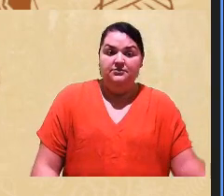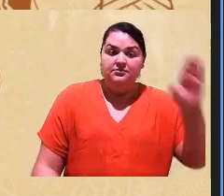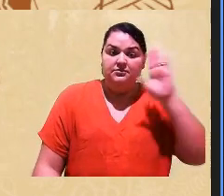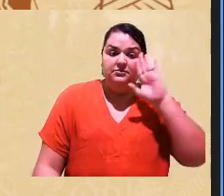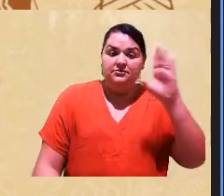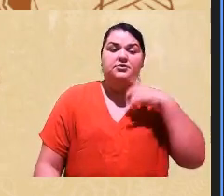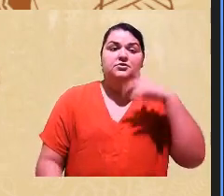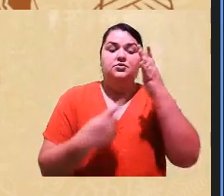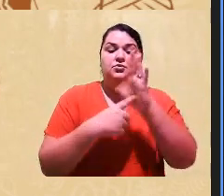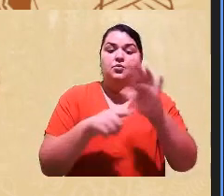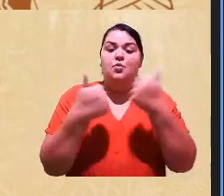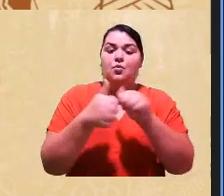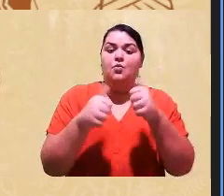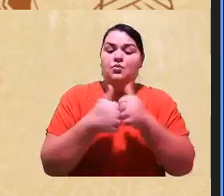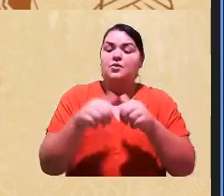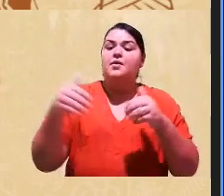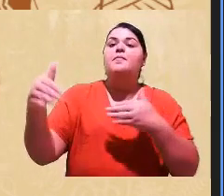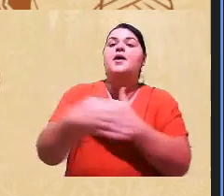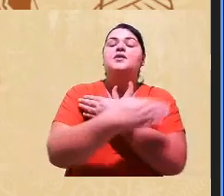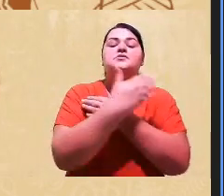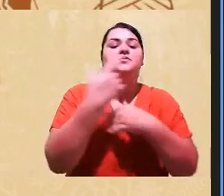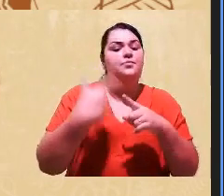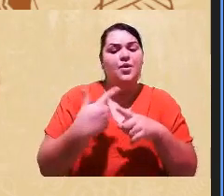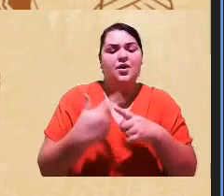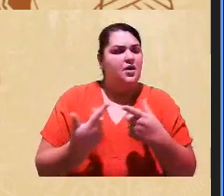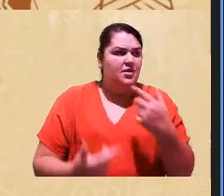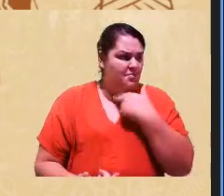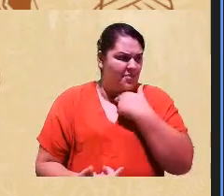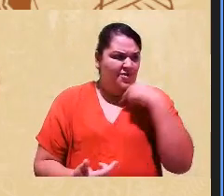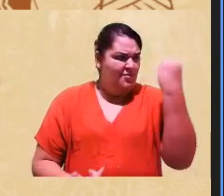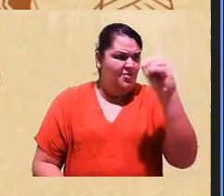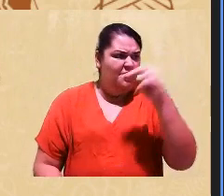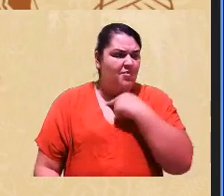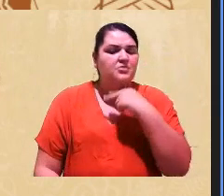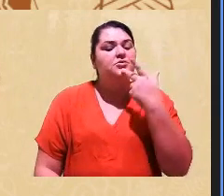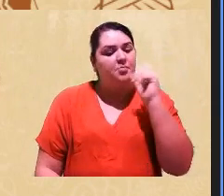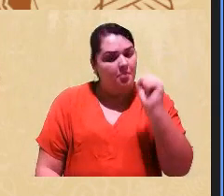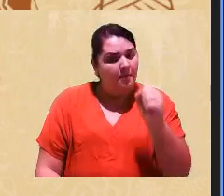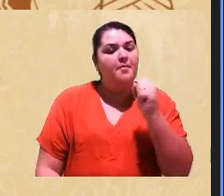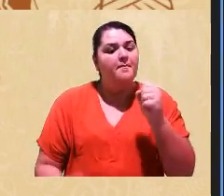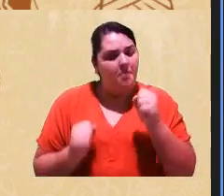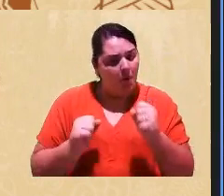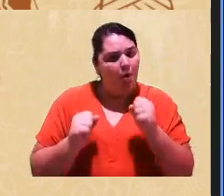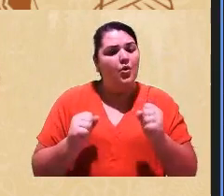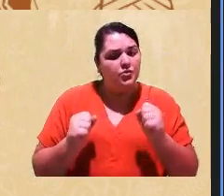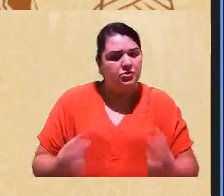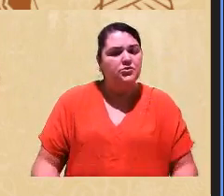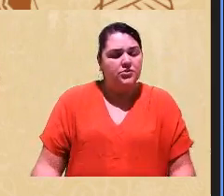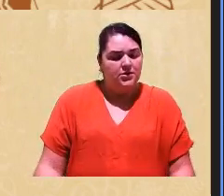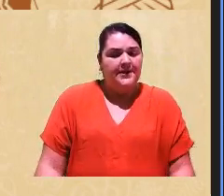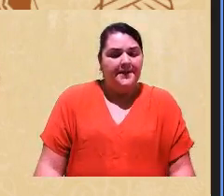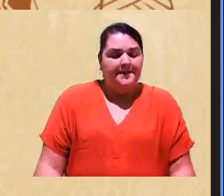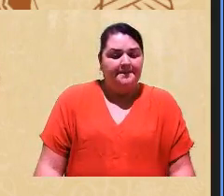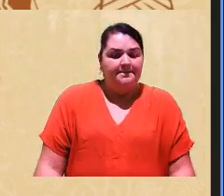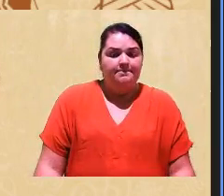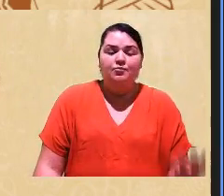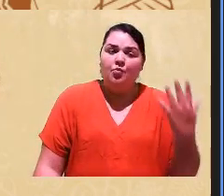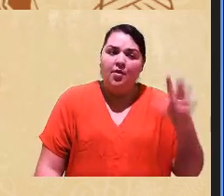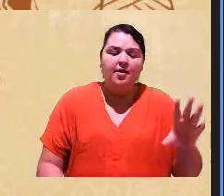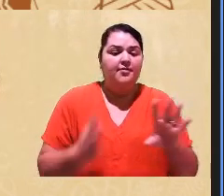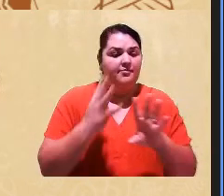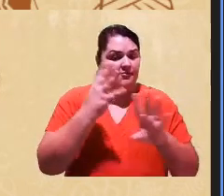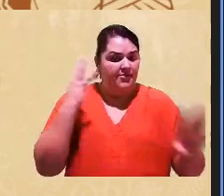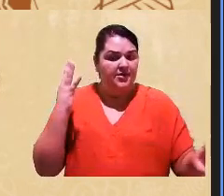os ônibus que passem. Por que não? Não pode colocar isso? Pode, pode colocar sim. Então, a gente não quer fila. Se chegar